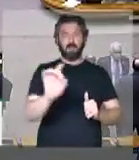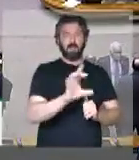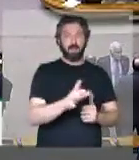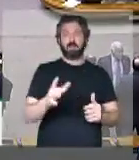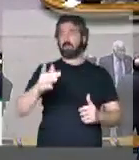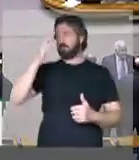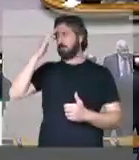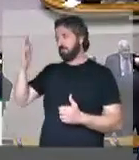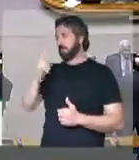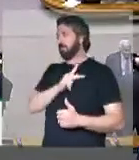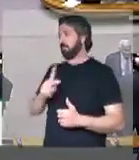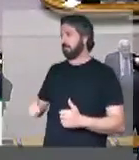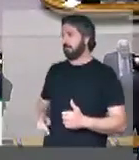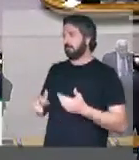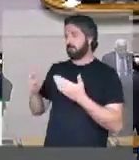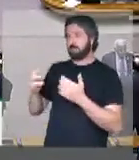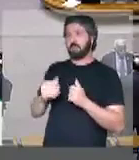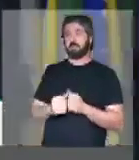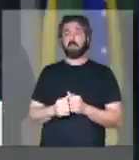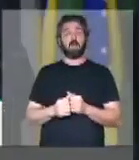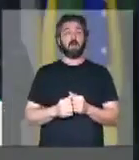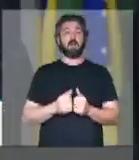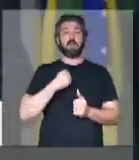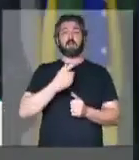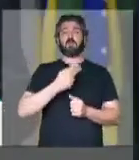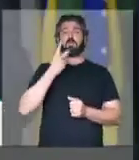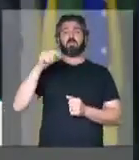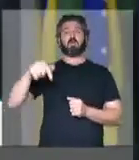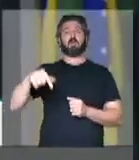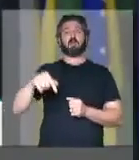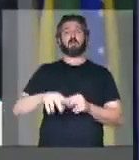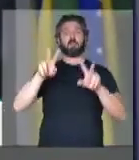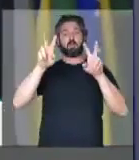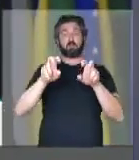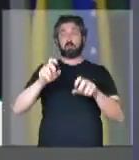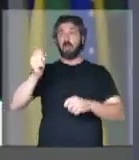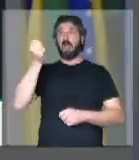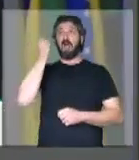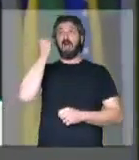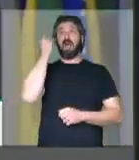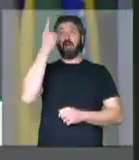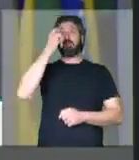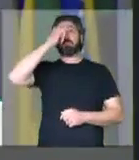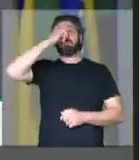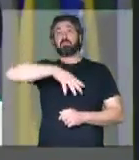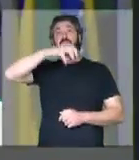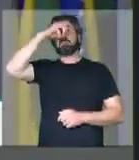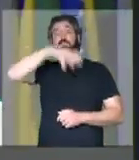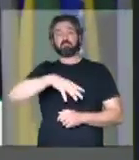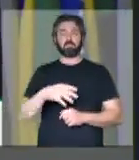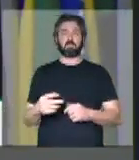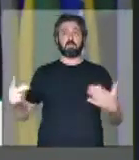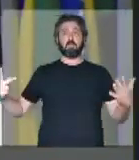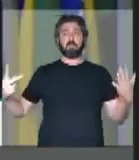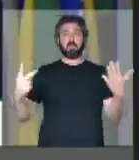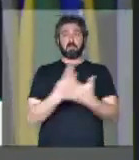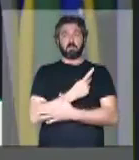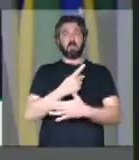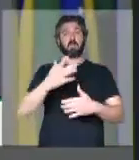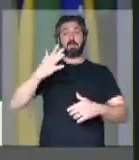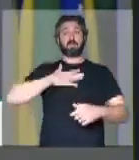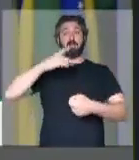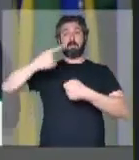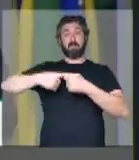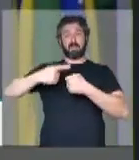Obrigado, seu presidente. Quero falar aqui da aberração da aberração que acontece